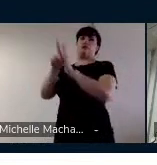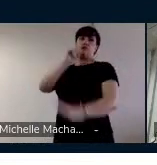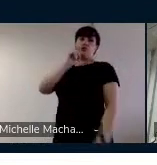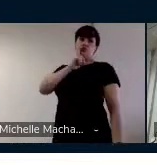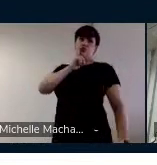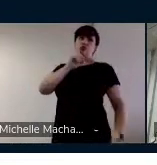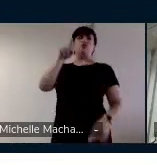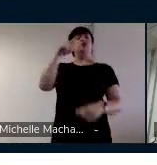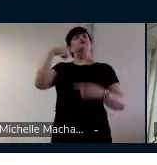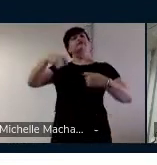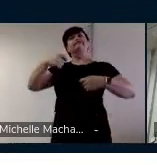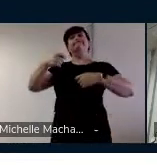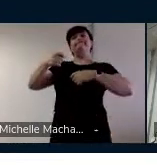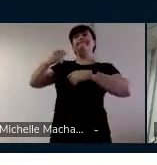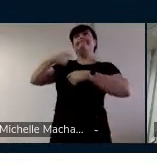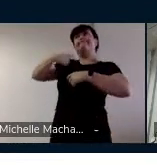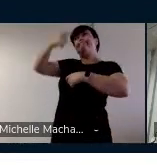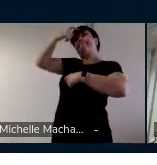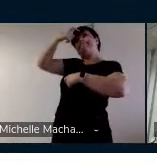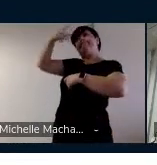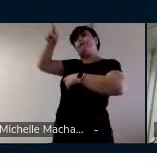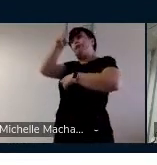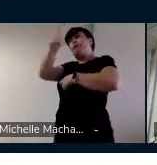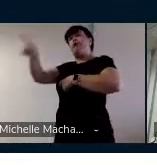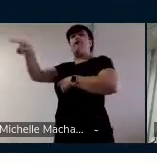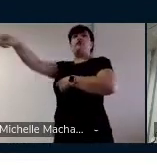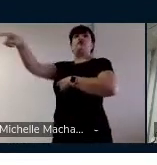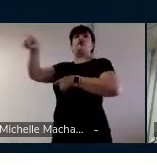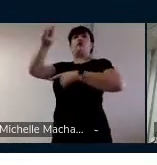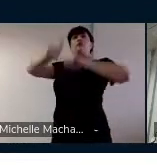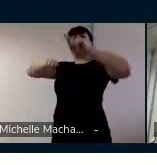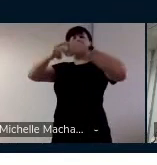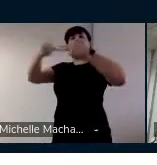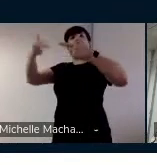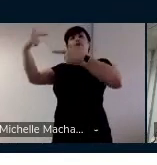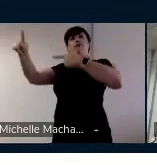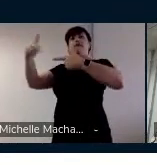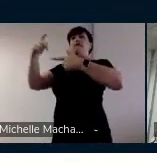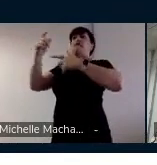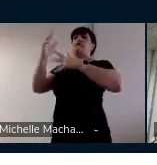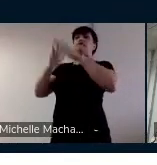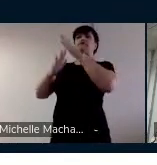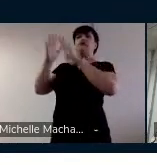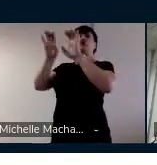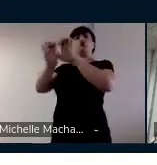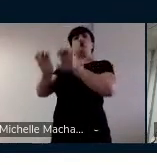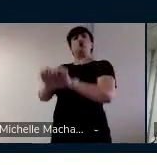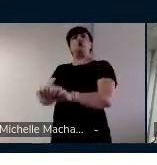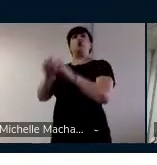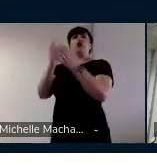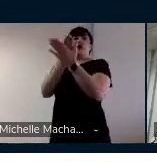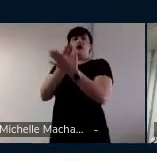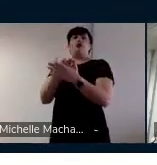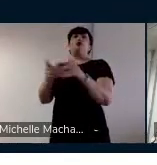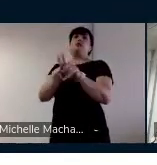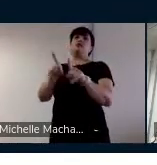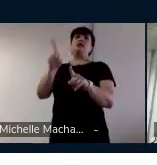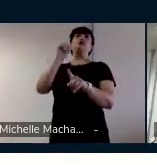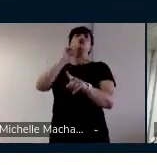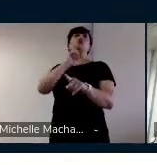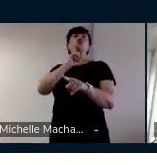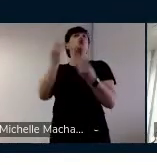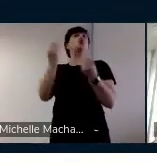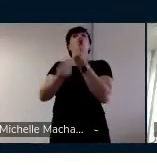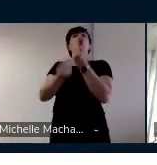Então, isso tem que ser levado em conta pelo professor. Pelo material que vai ser usado. Pela estrutura da aula. E que os surdos são